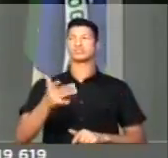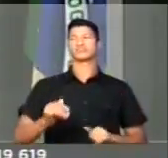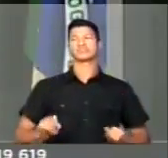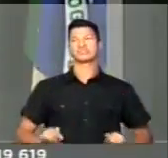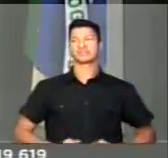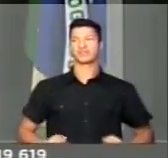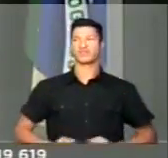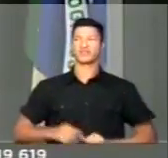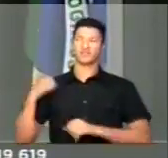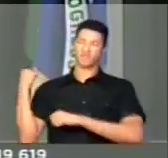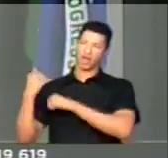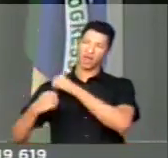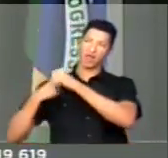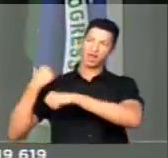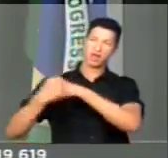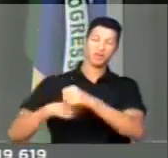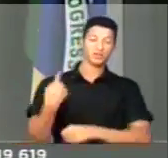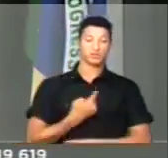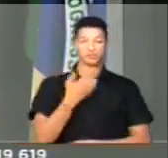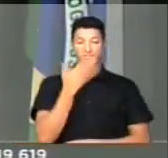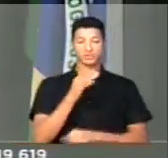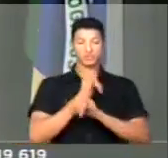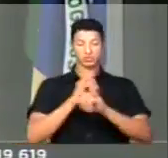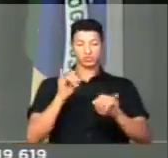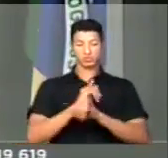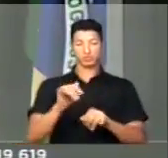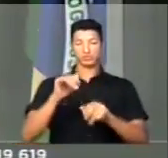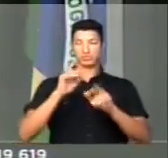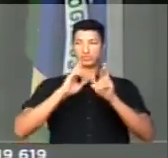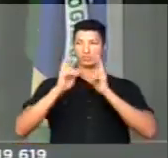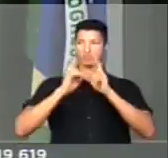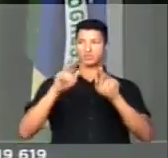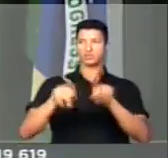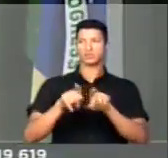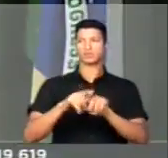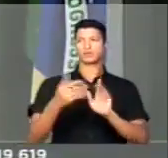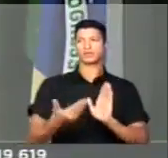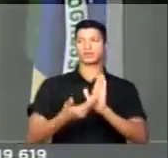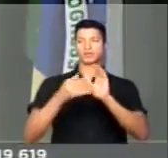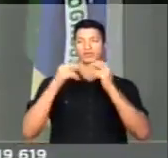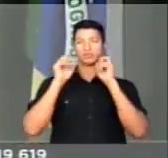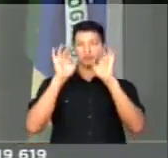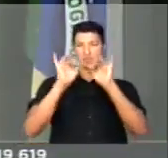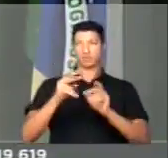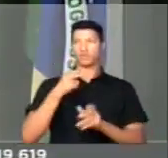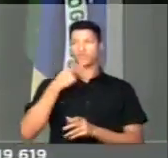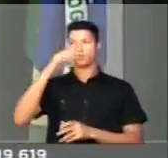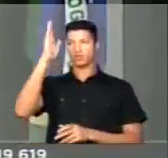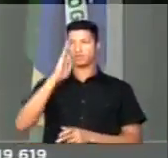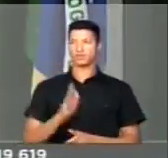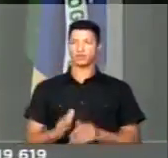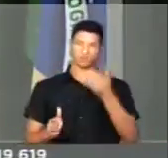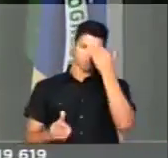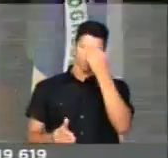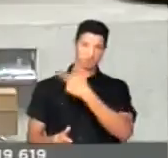muito ao longo dos anos. E fica aqui o nosso pedido para ser divulgado nas redes dessa Casa, em especial a voz do Brasil, senhor presidente. Muito obrigado. Muito obrigado.